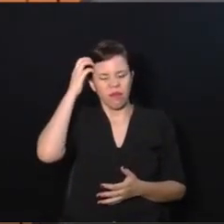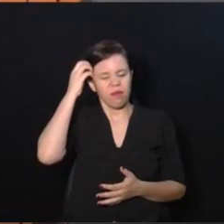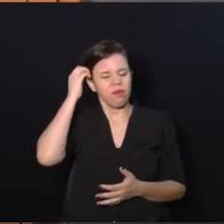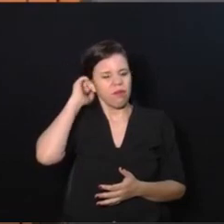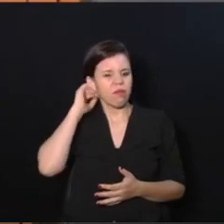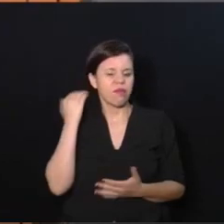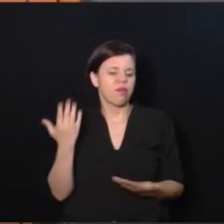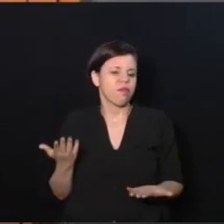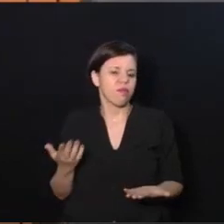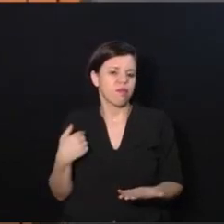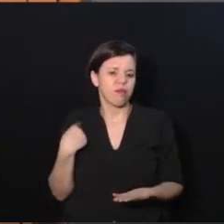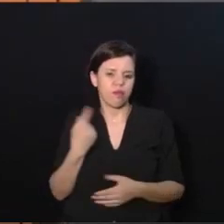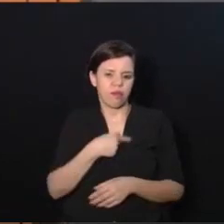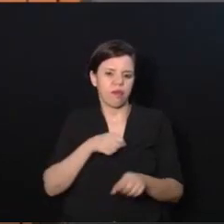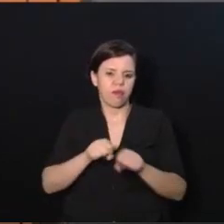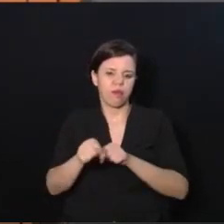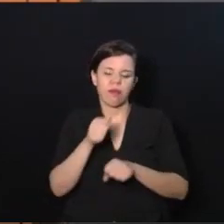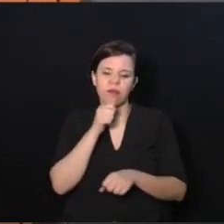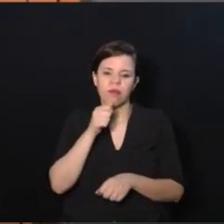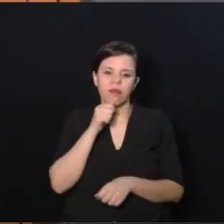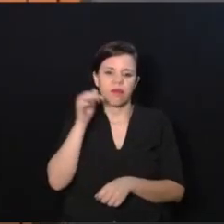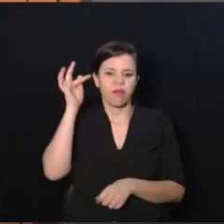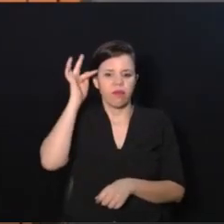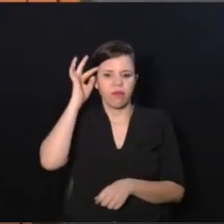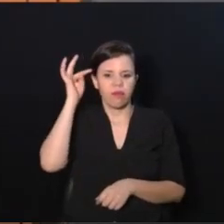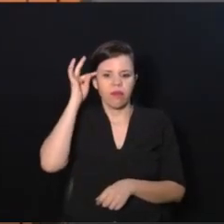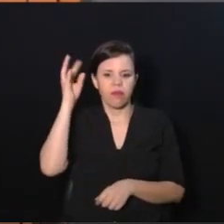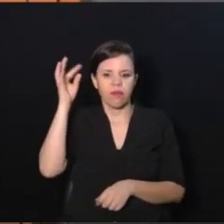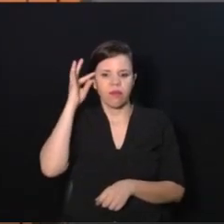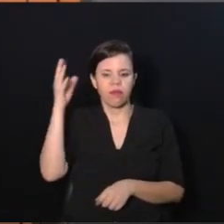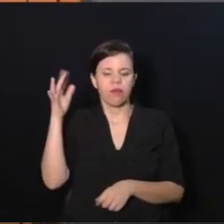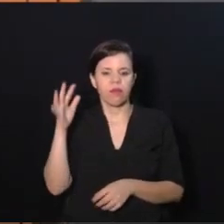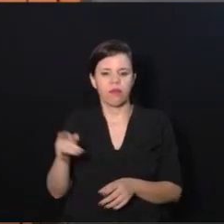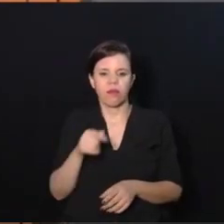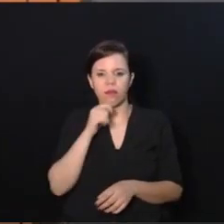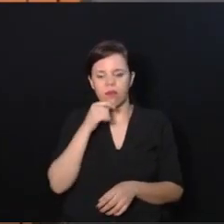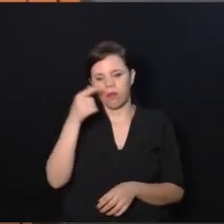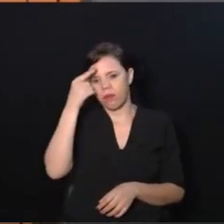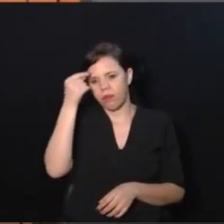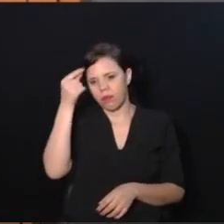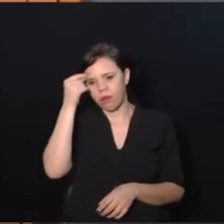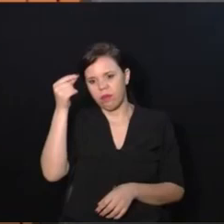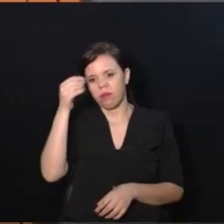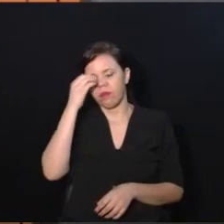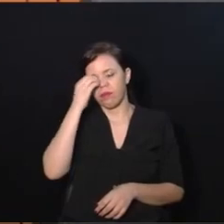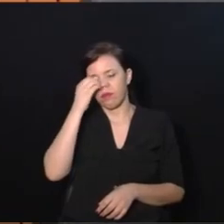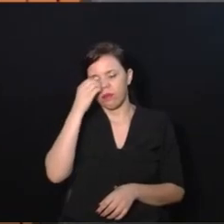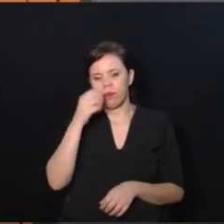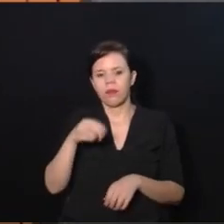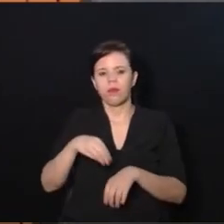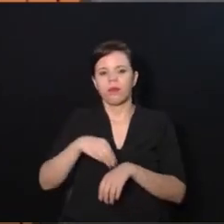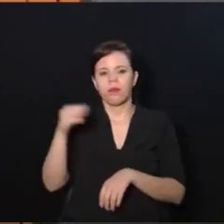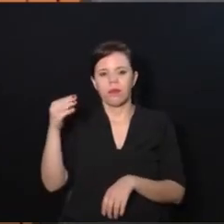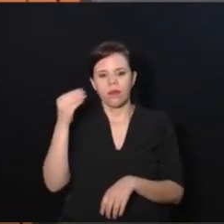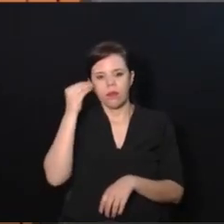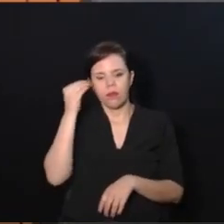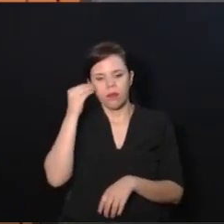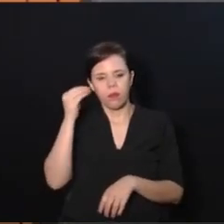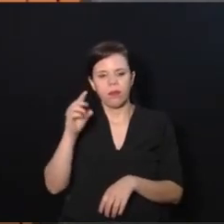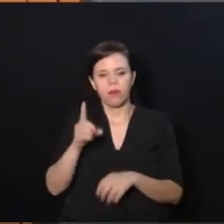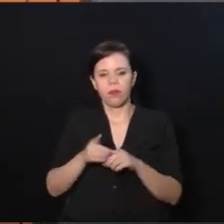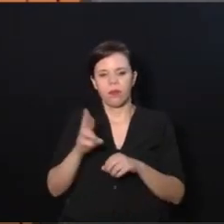que a gente esteja na nossa formação teórica. Porque, graduação, a gente faz a base teórica, no mestrado a gente experimenta, e no doutorado a gente propõe.